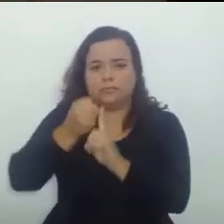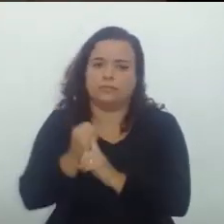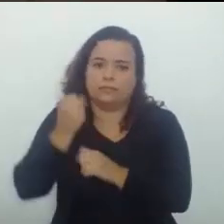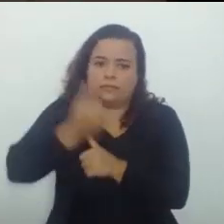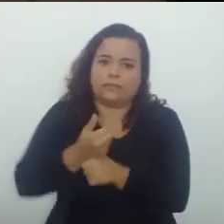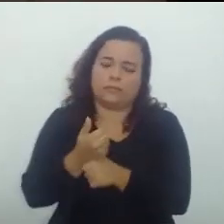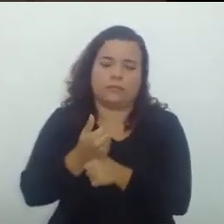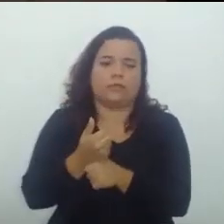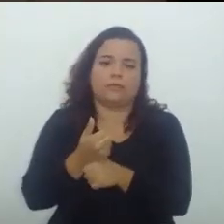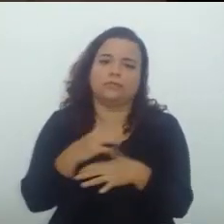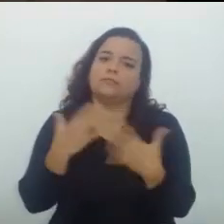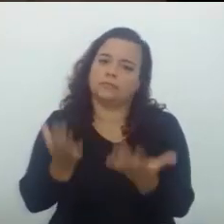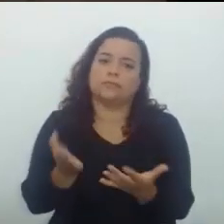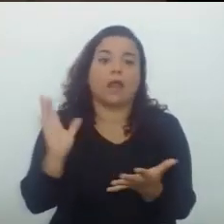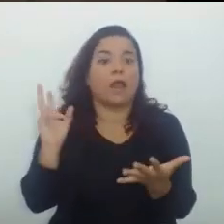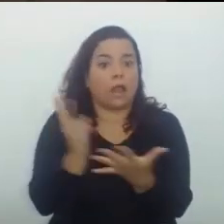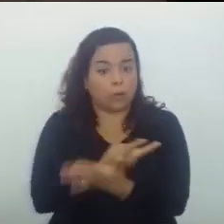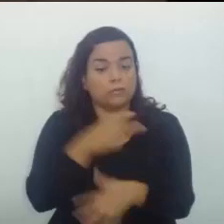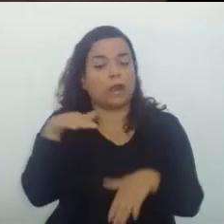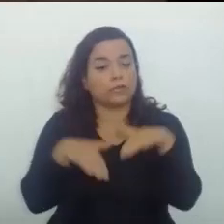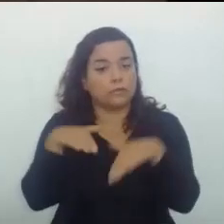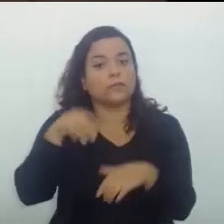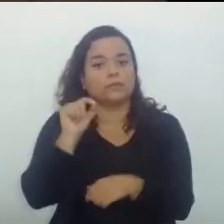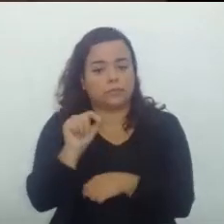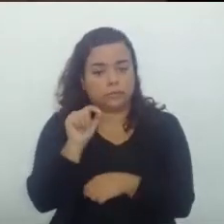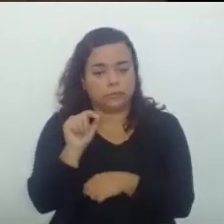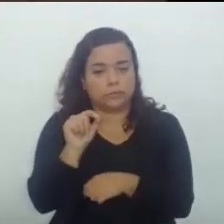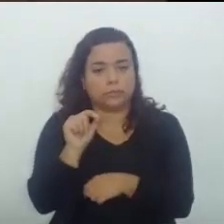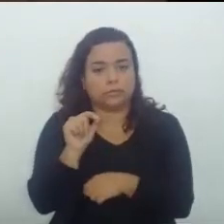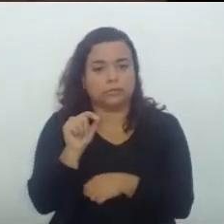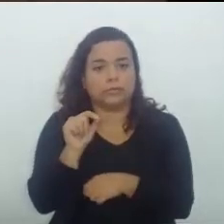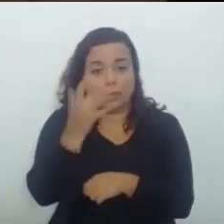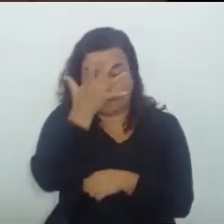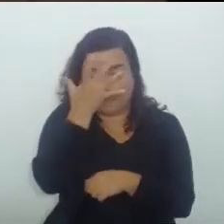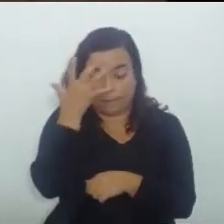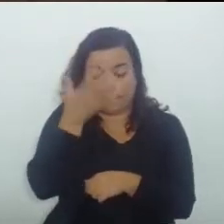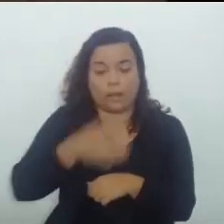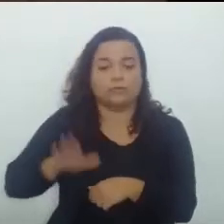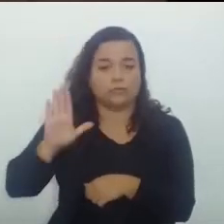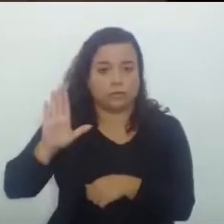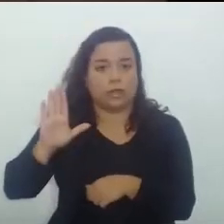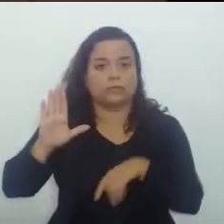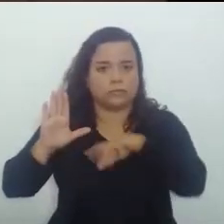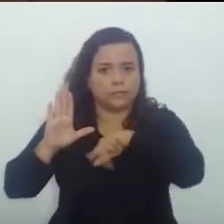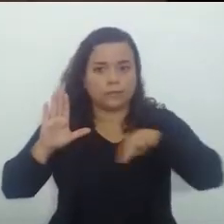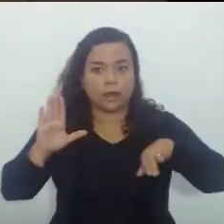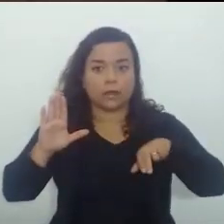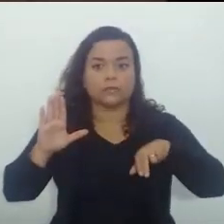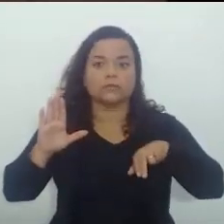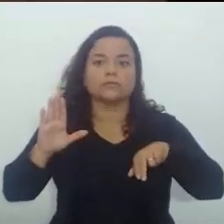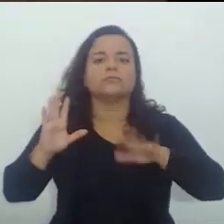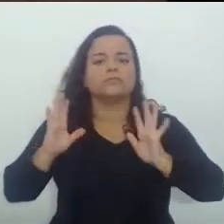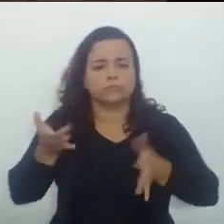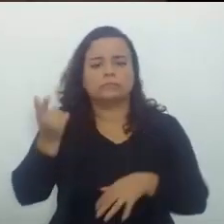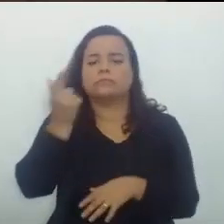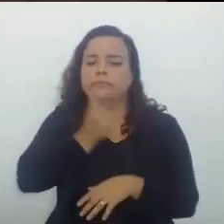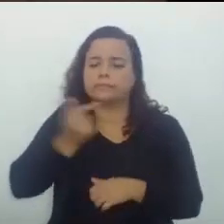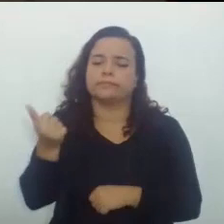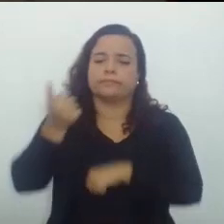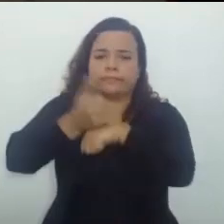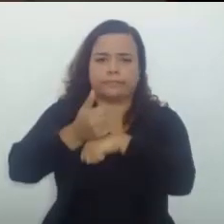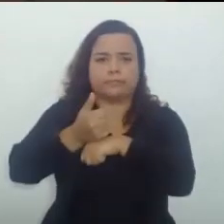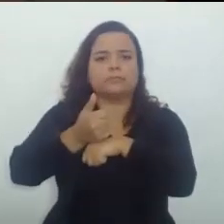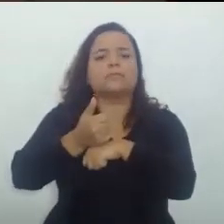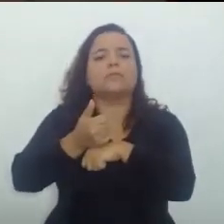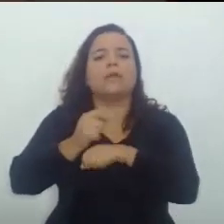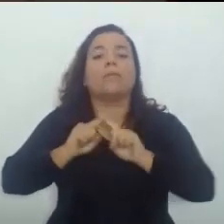Há casos Em que Os candidatos Tomaram Posto Nos cargos E quando Sai a